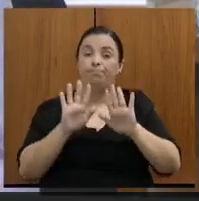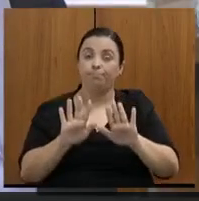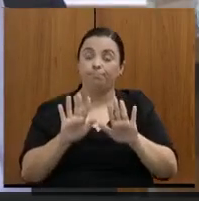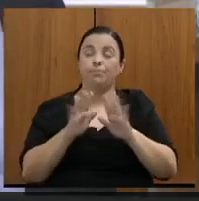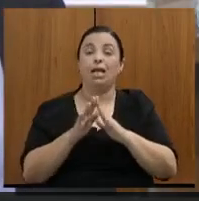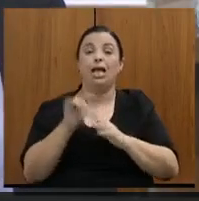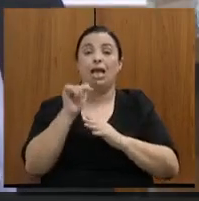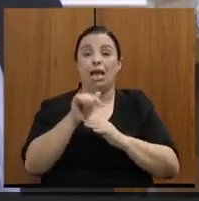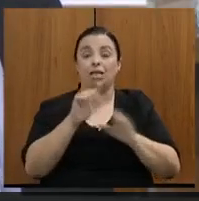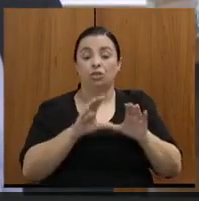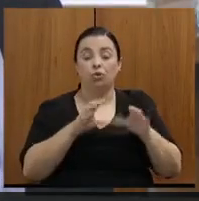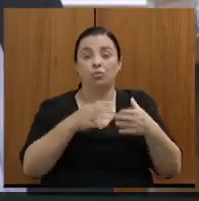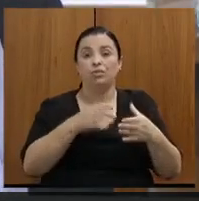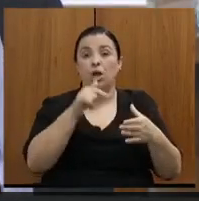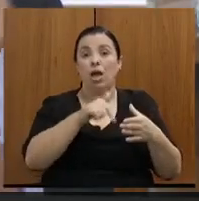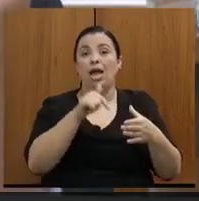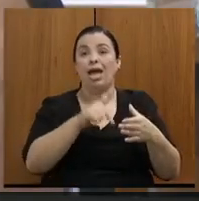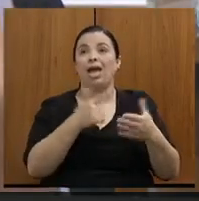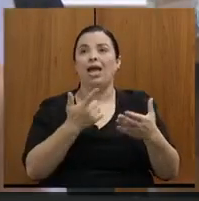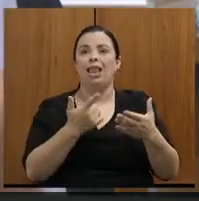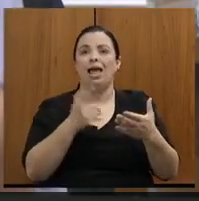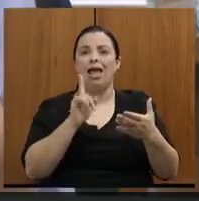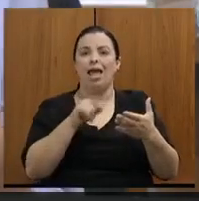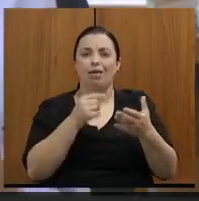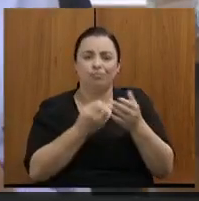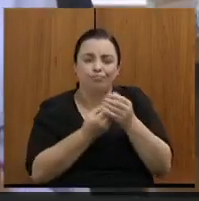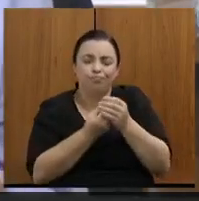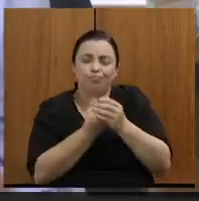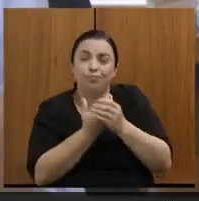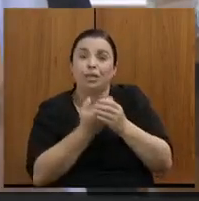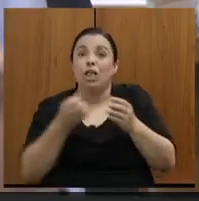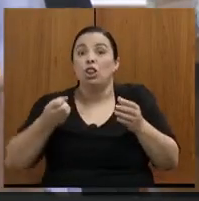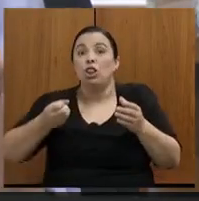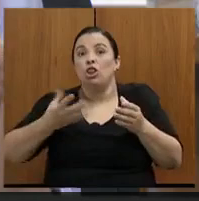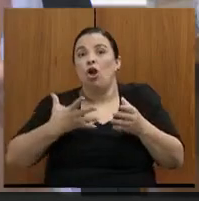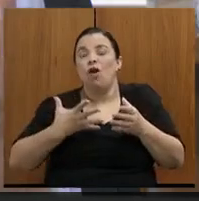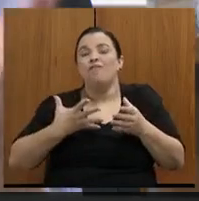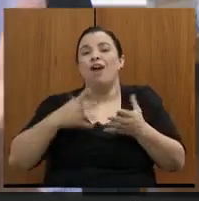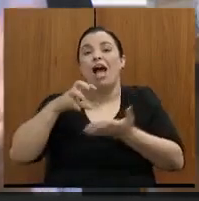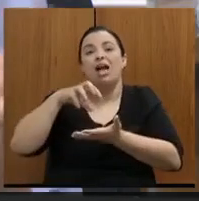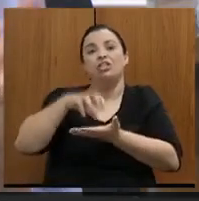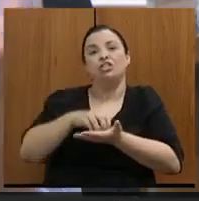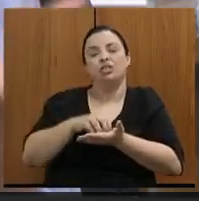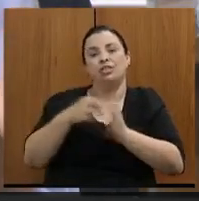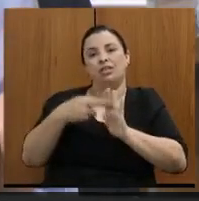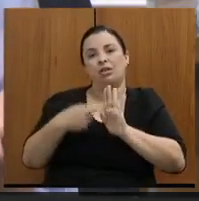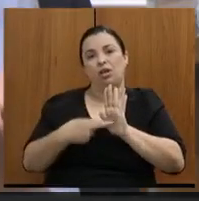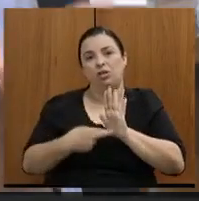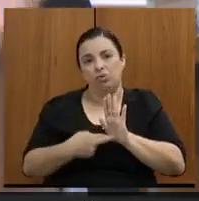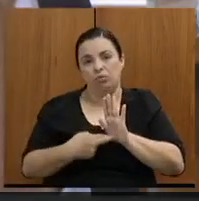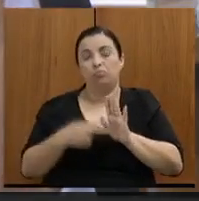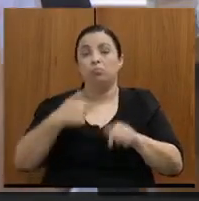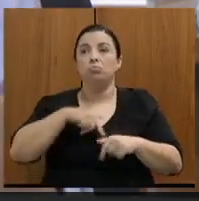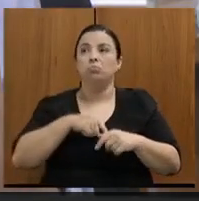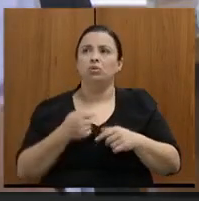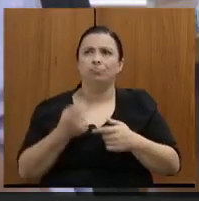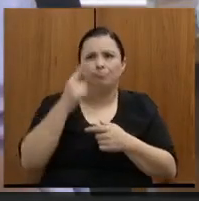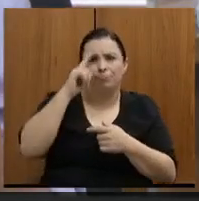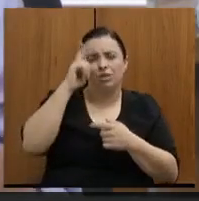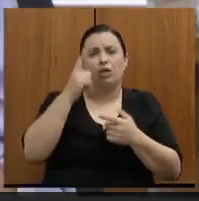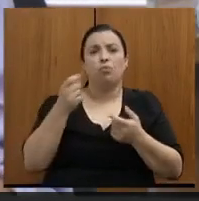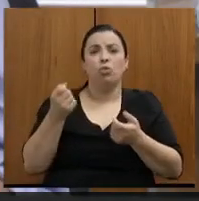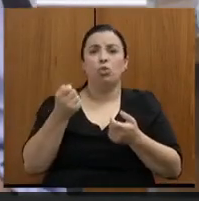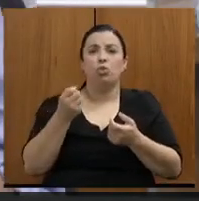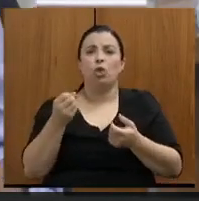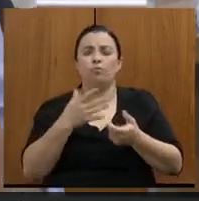da nova agência reguladora, cujo objetivo, inclusive, nós criamos alguns mecanismos para que não tenha aumento de custo.